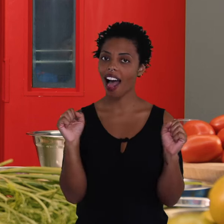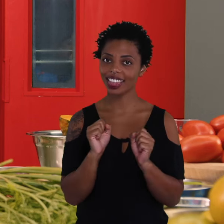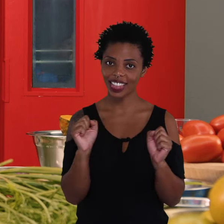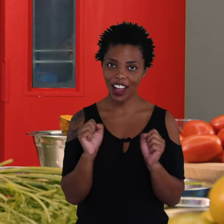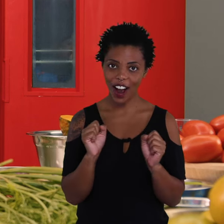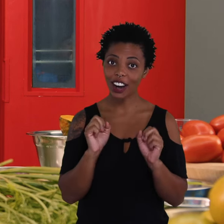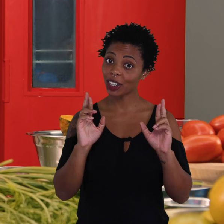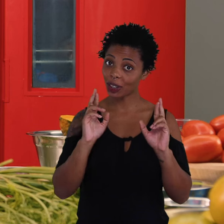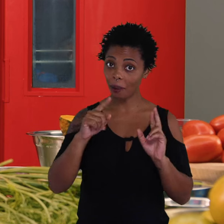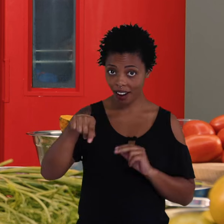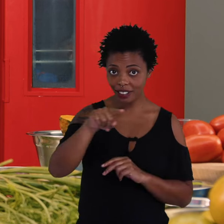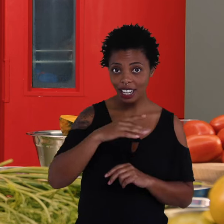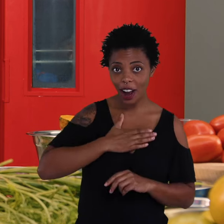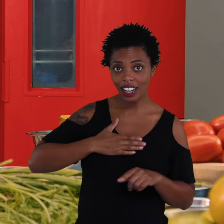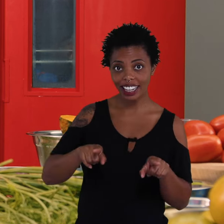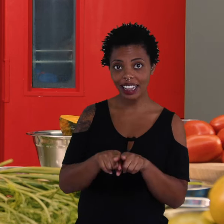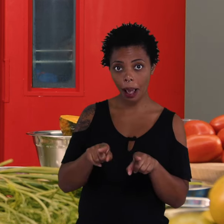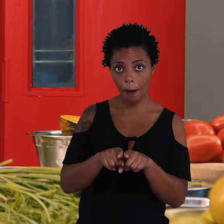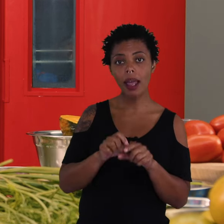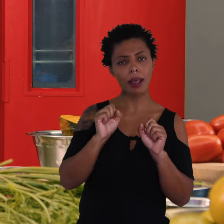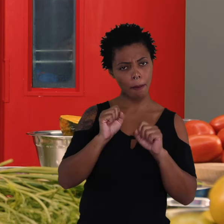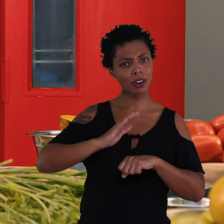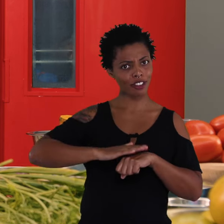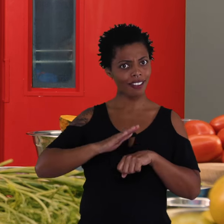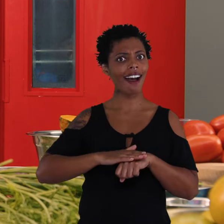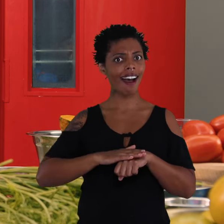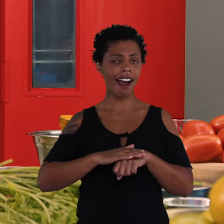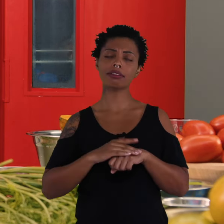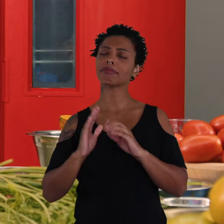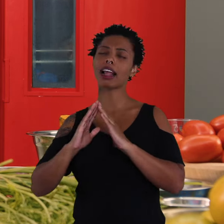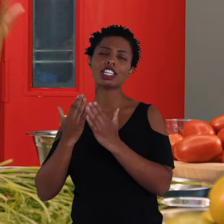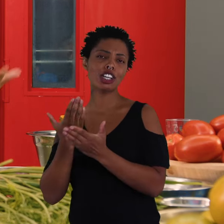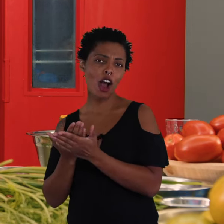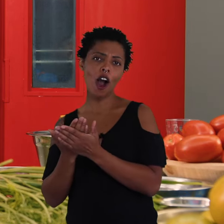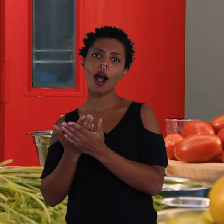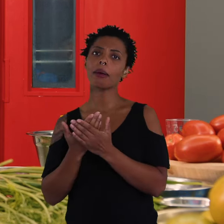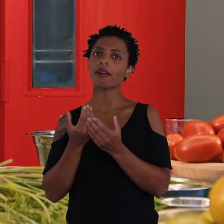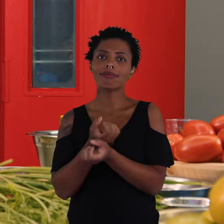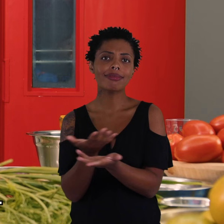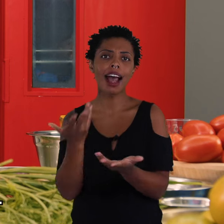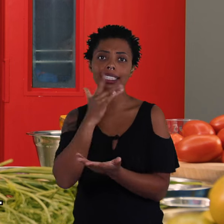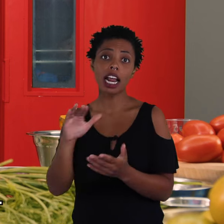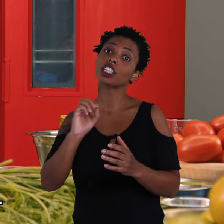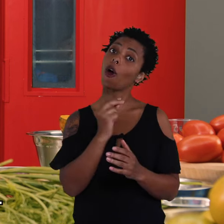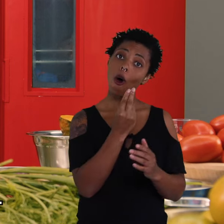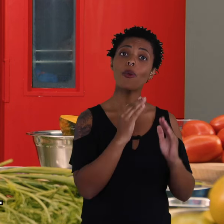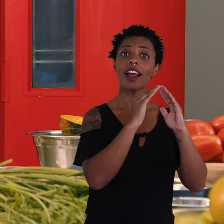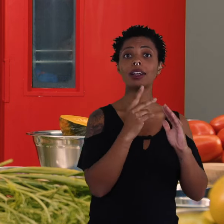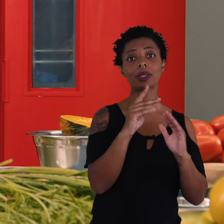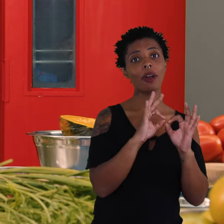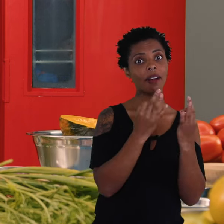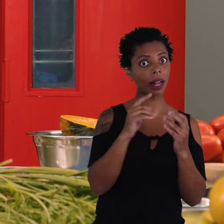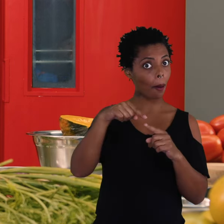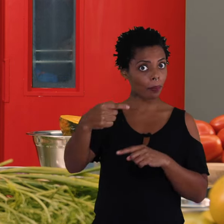Eu adoro e eu espero que você goste também e que você faça na escola, para as crianças ou em casa, para a sua família.